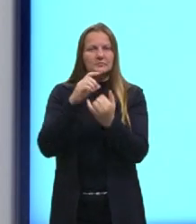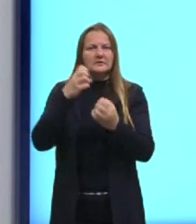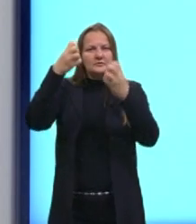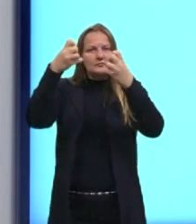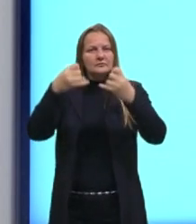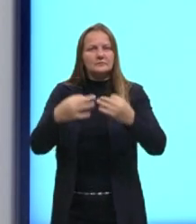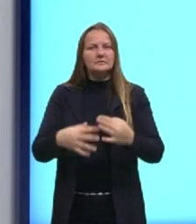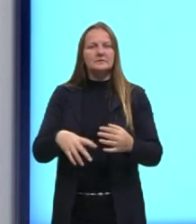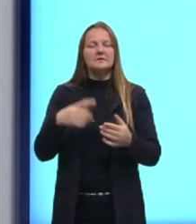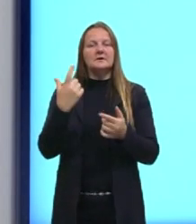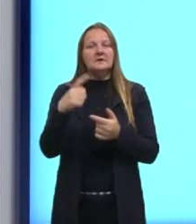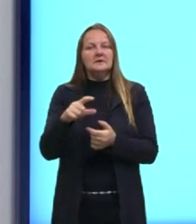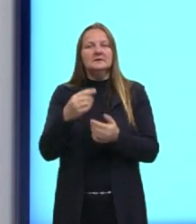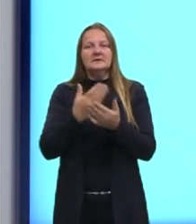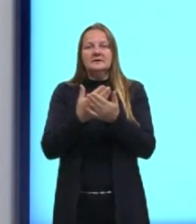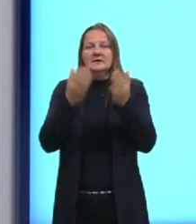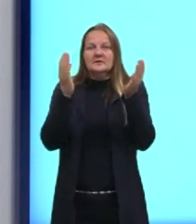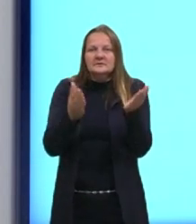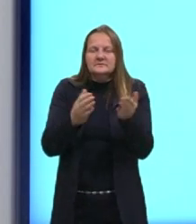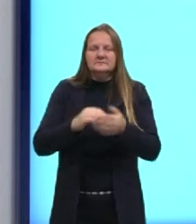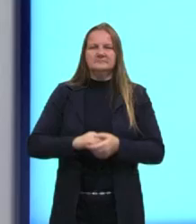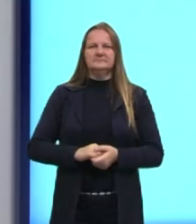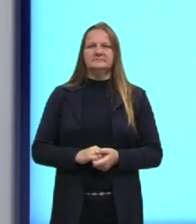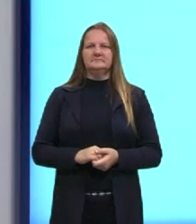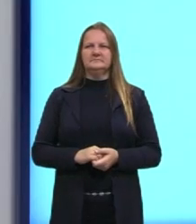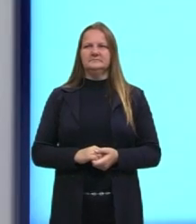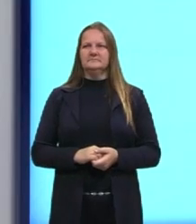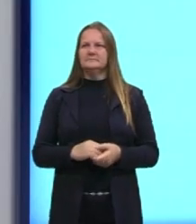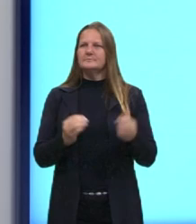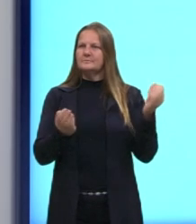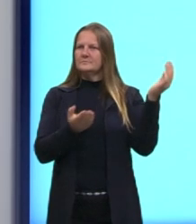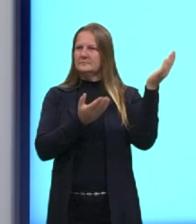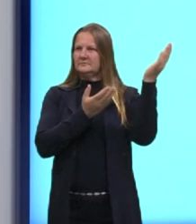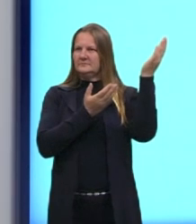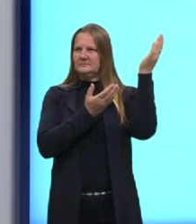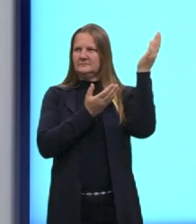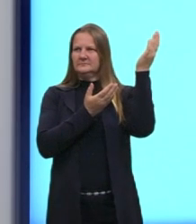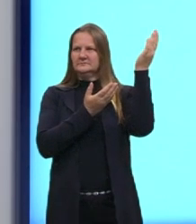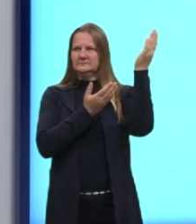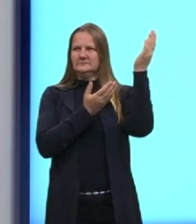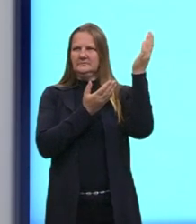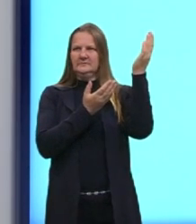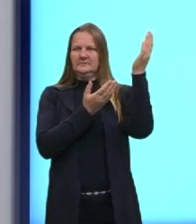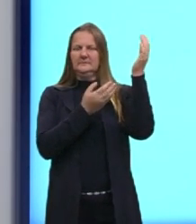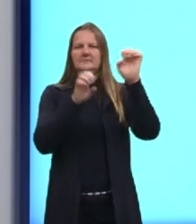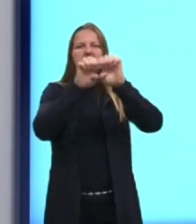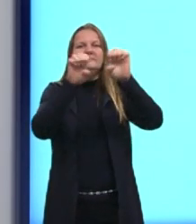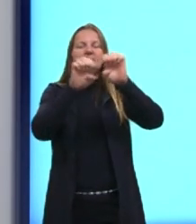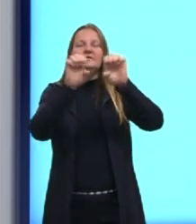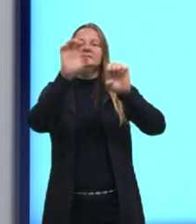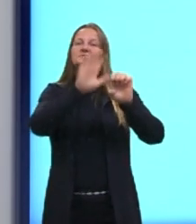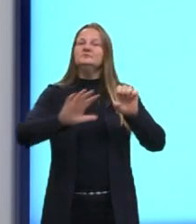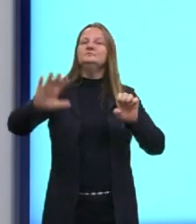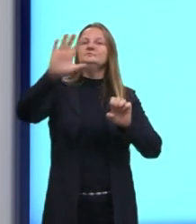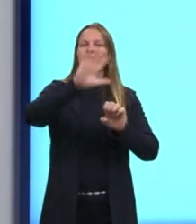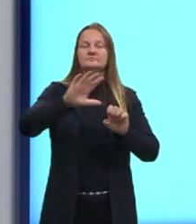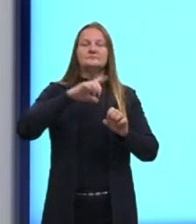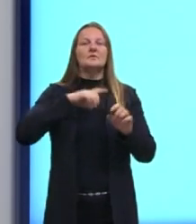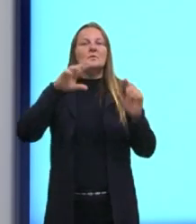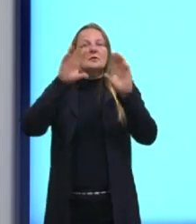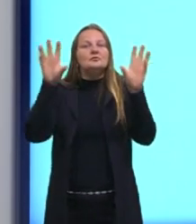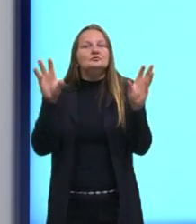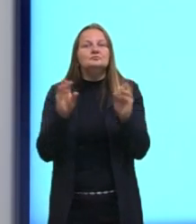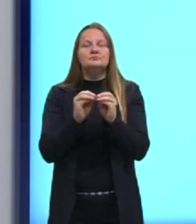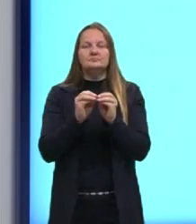depois assiste novamente, né? A aula de hoje. Então, nós vimos a equação geral e a equação reduzida.